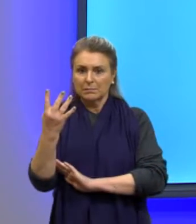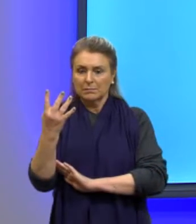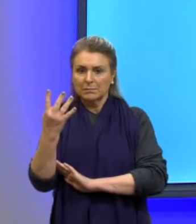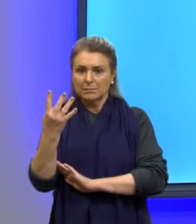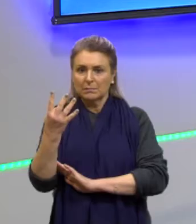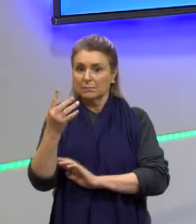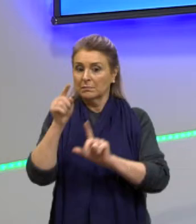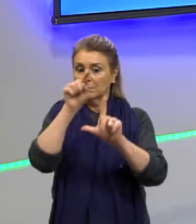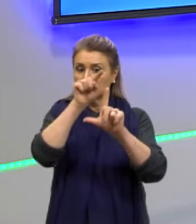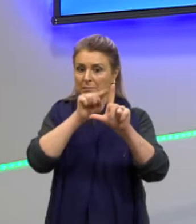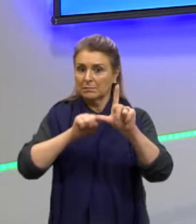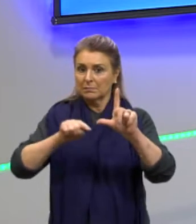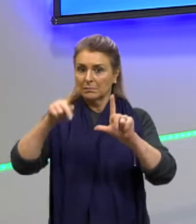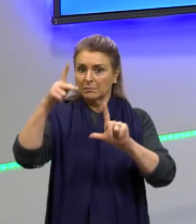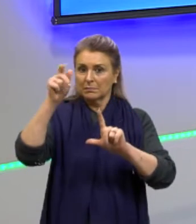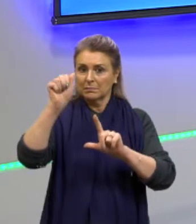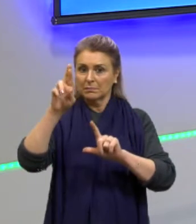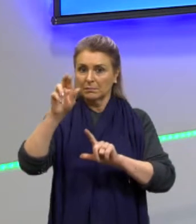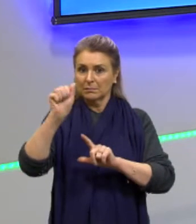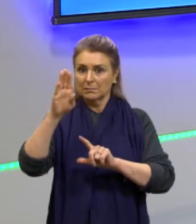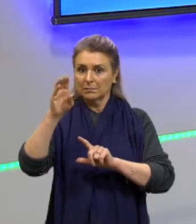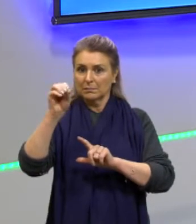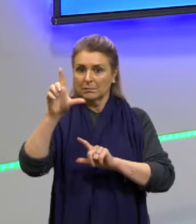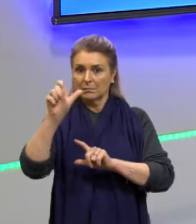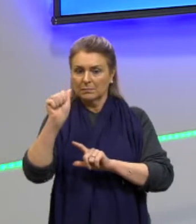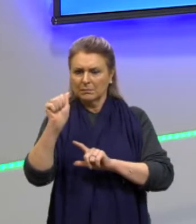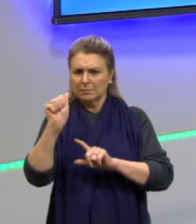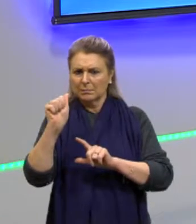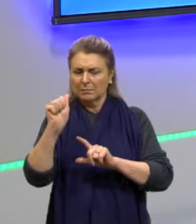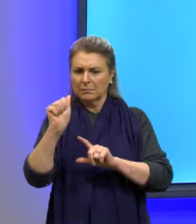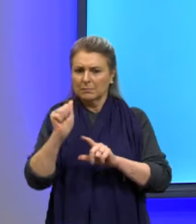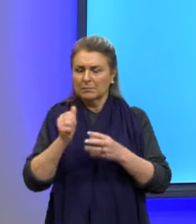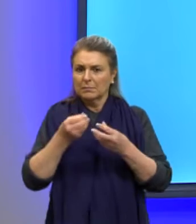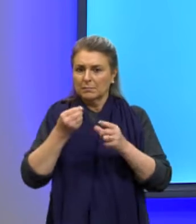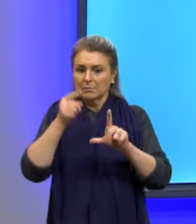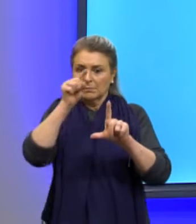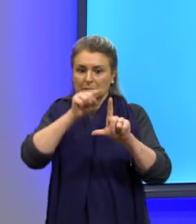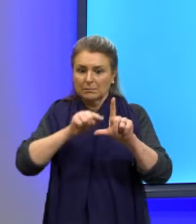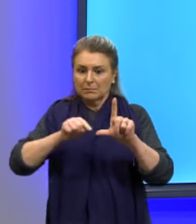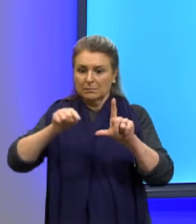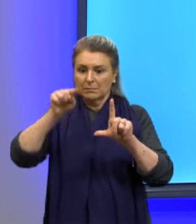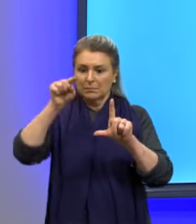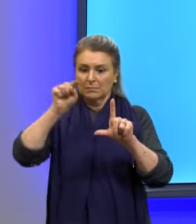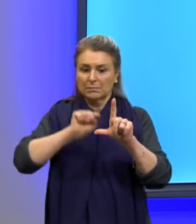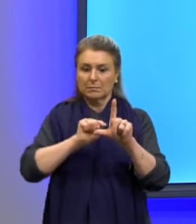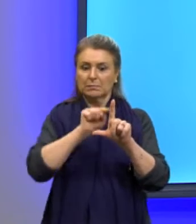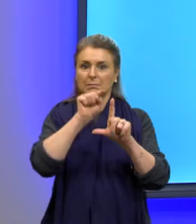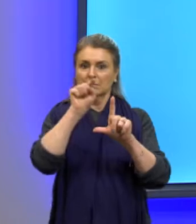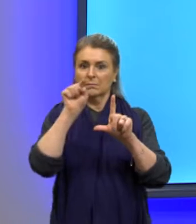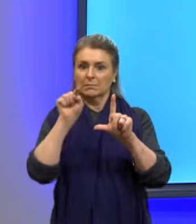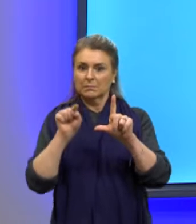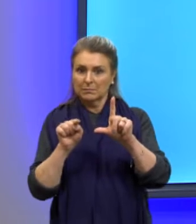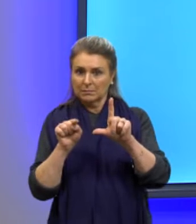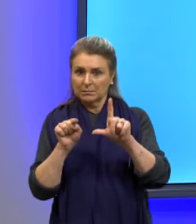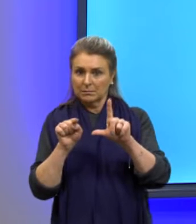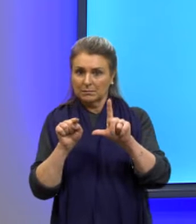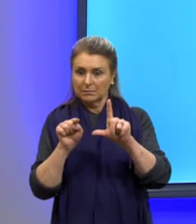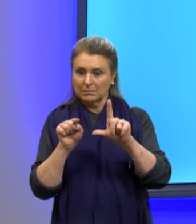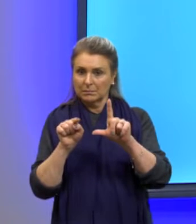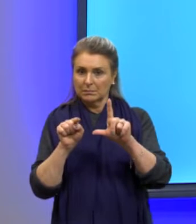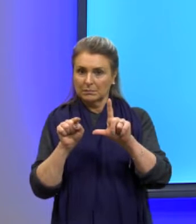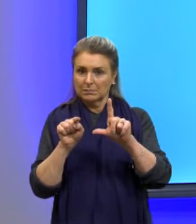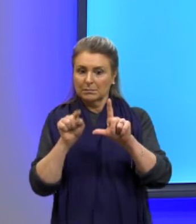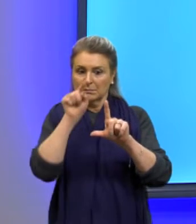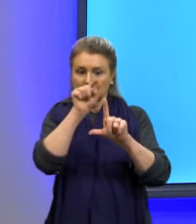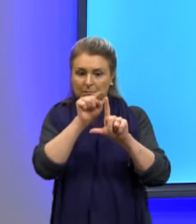parábola. Se ele é uma parábola, ela pode estar voltada para cima ou voltada para baixo. Se ela